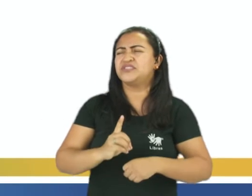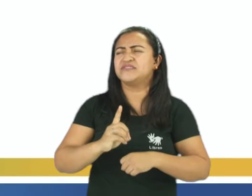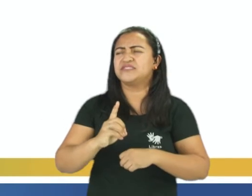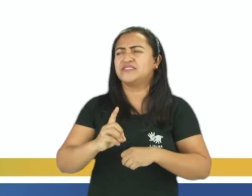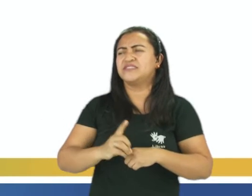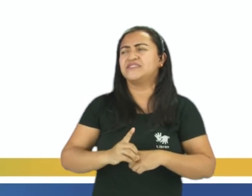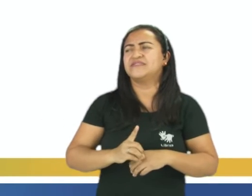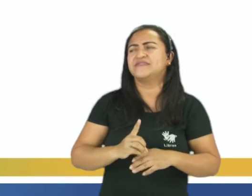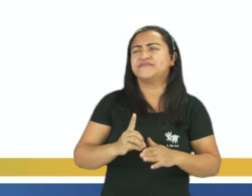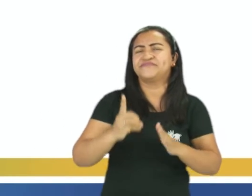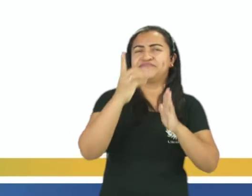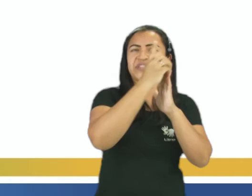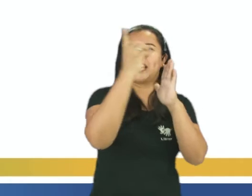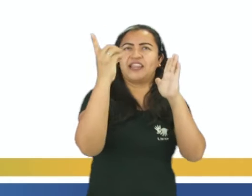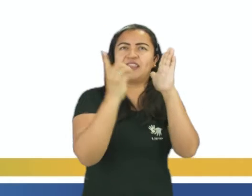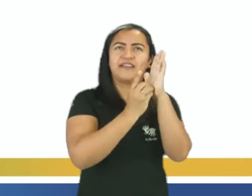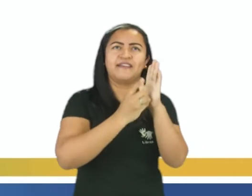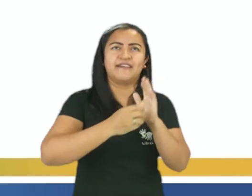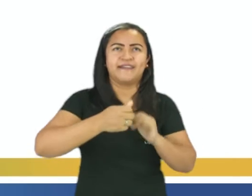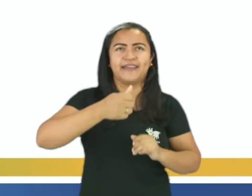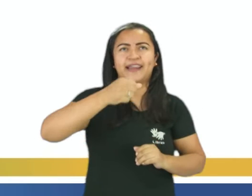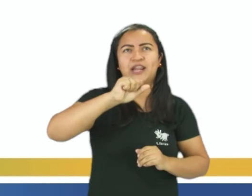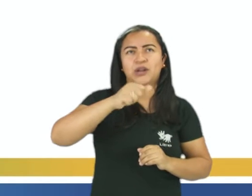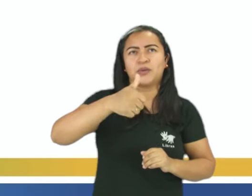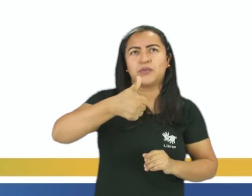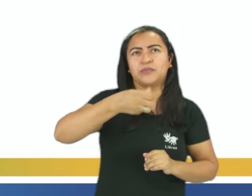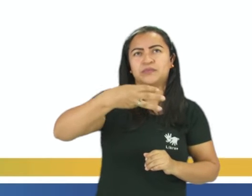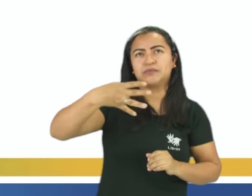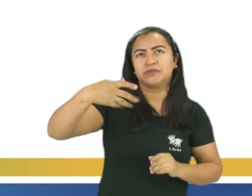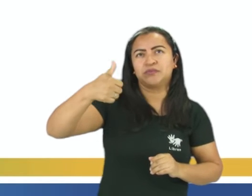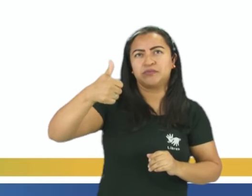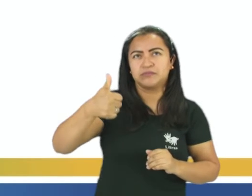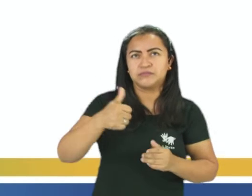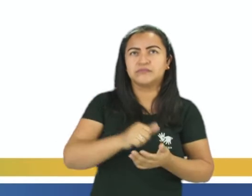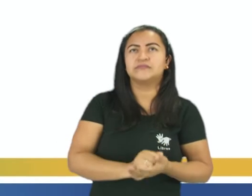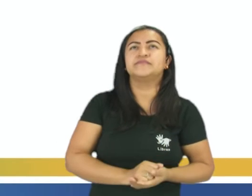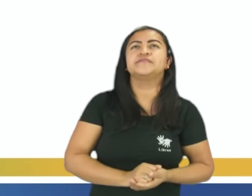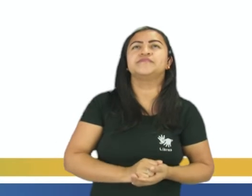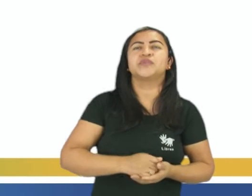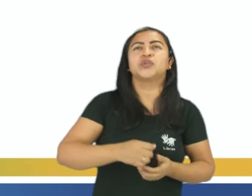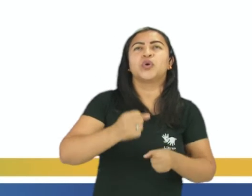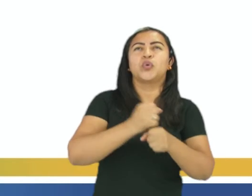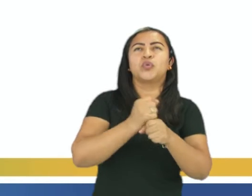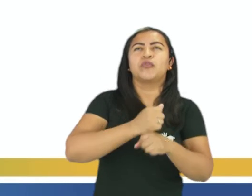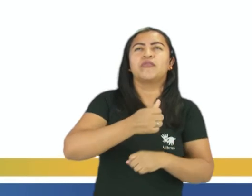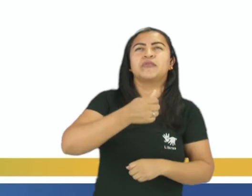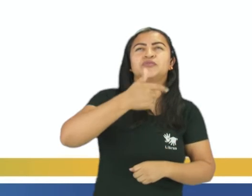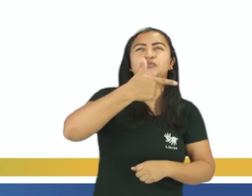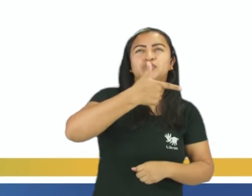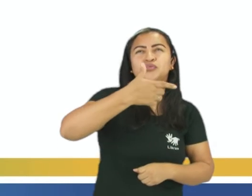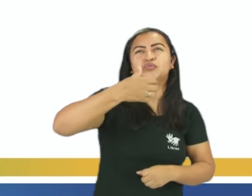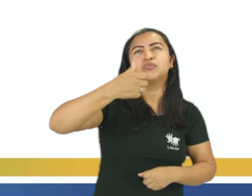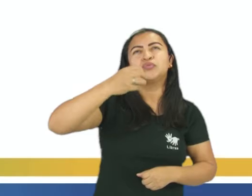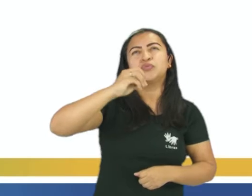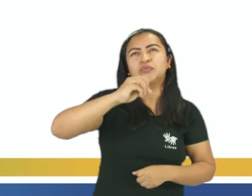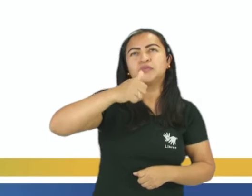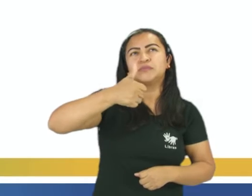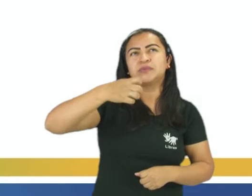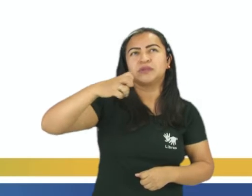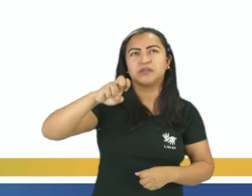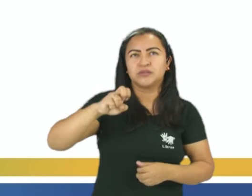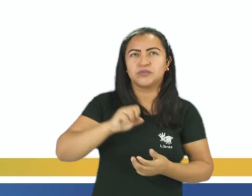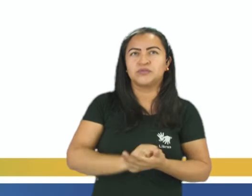e pela Portaria nº 171, de 9 de abril de 2014, de 5 de dezembro de 2013,